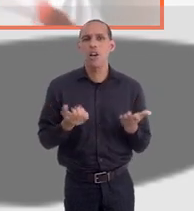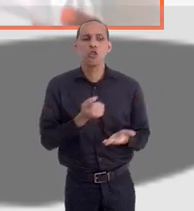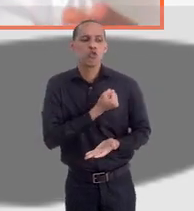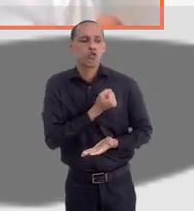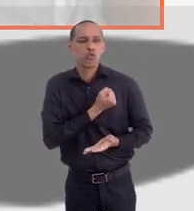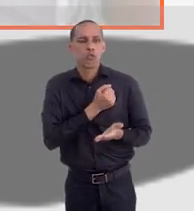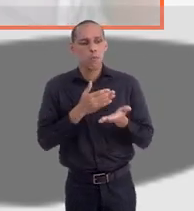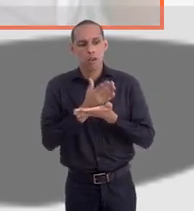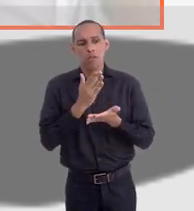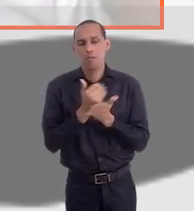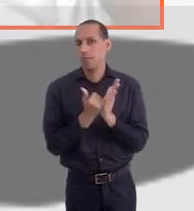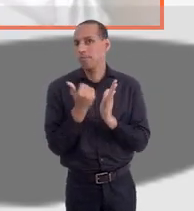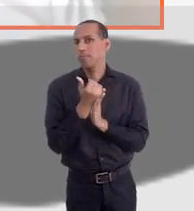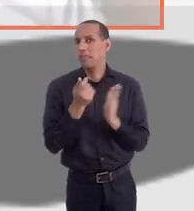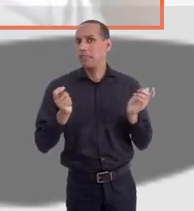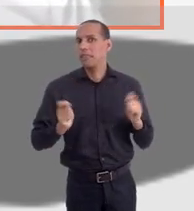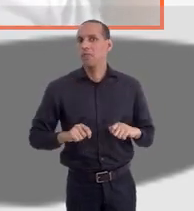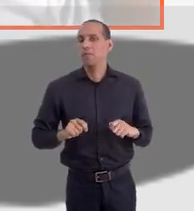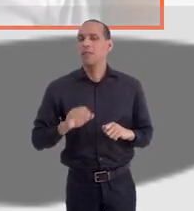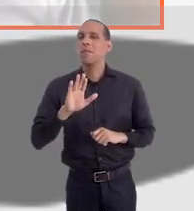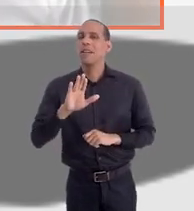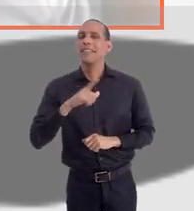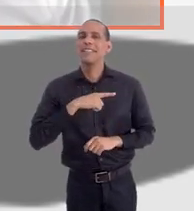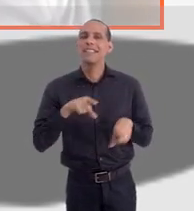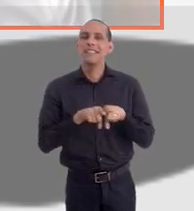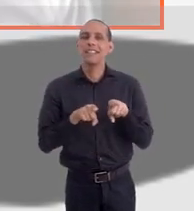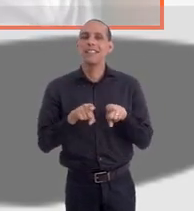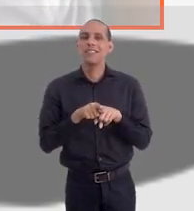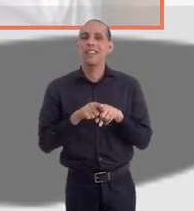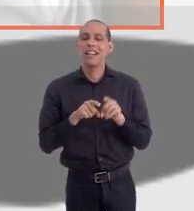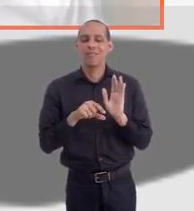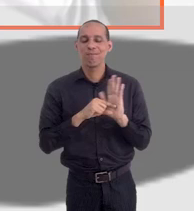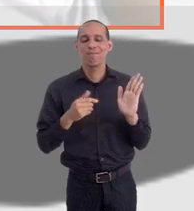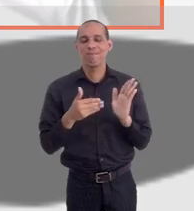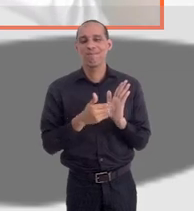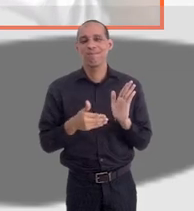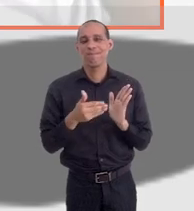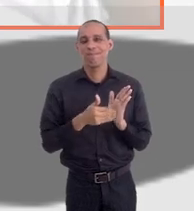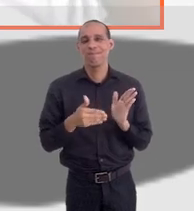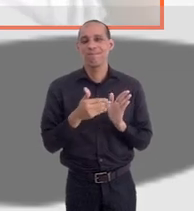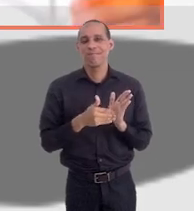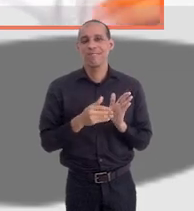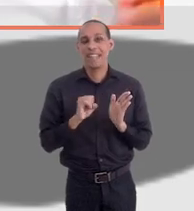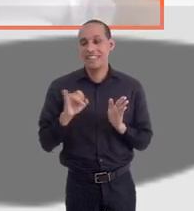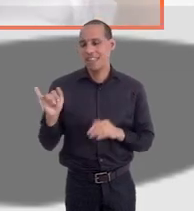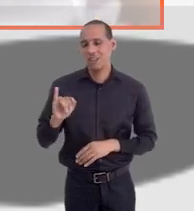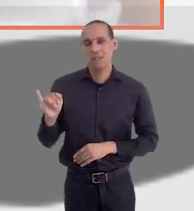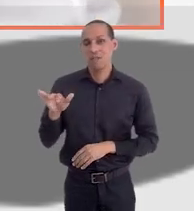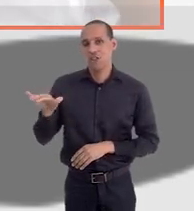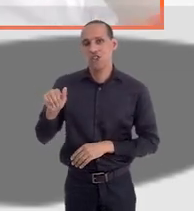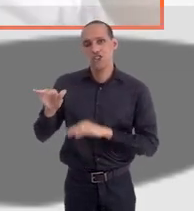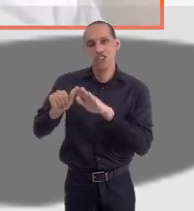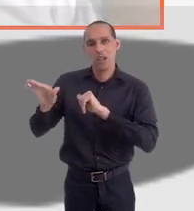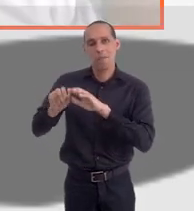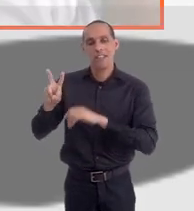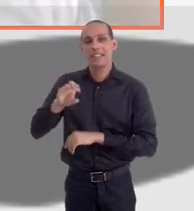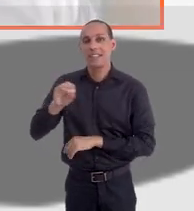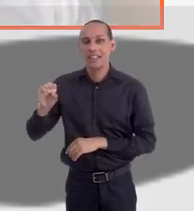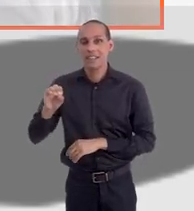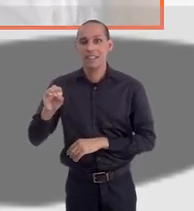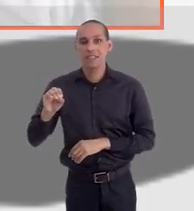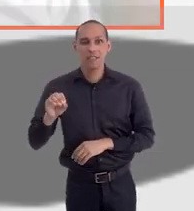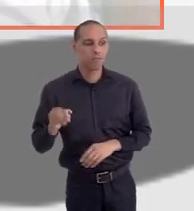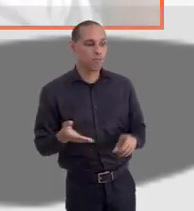e o número de aprovados também. Mas, mesmo assim, a ainda tem a cláusula de barreira. Então, se para inspetor eles vão convocar 500, para